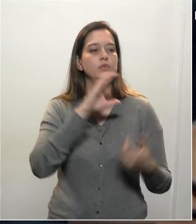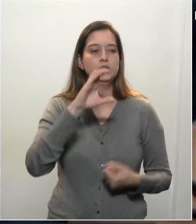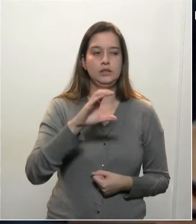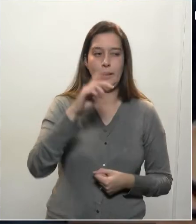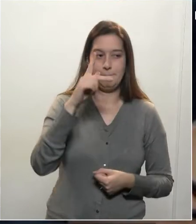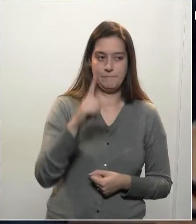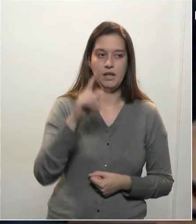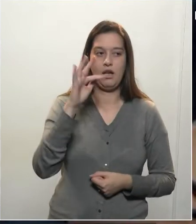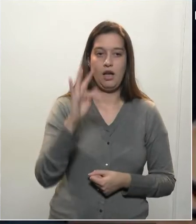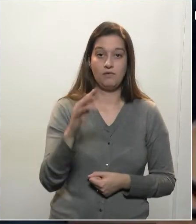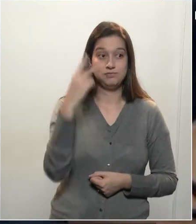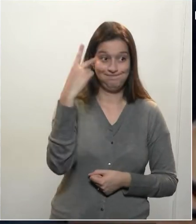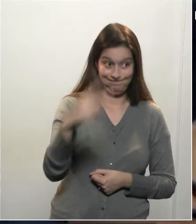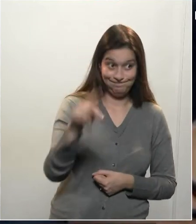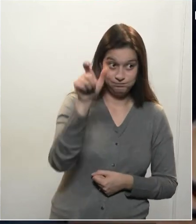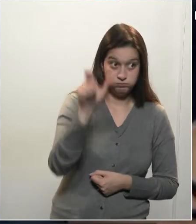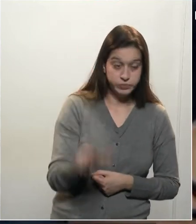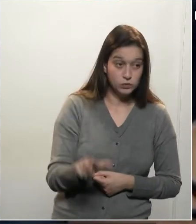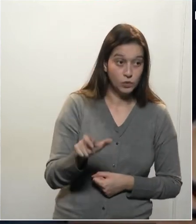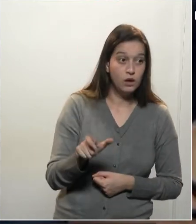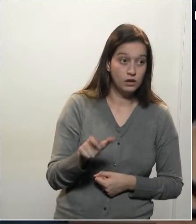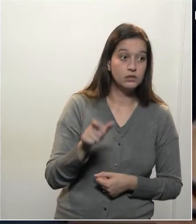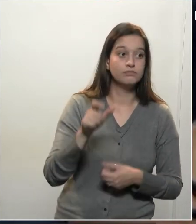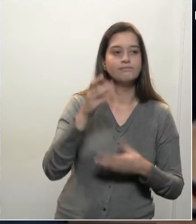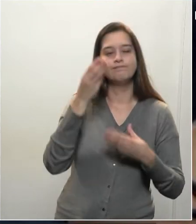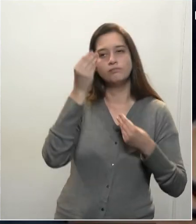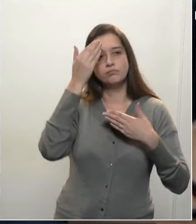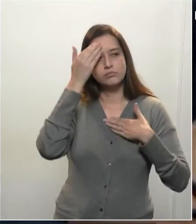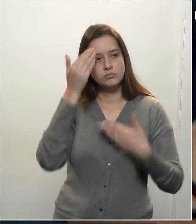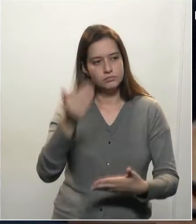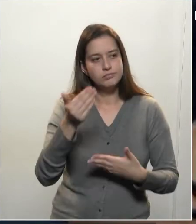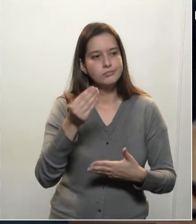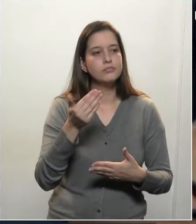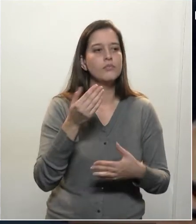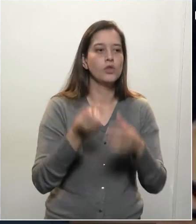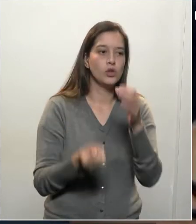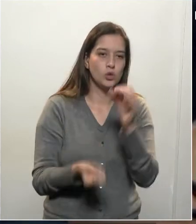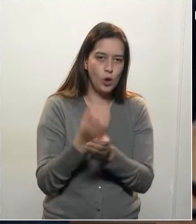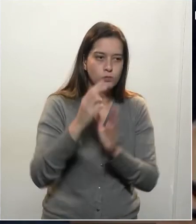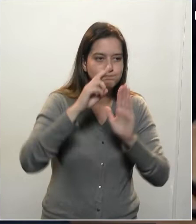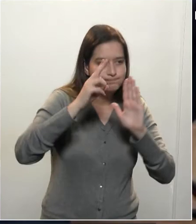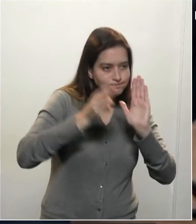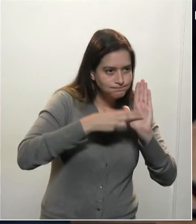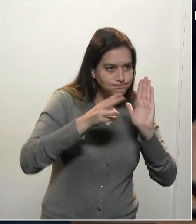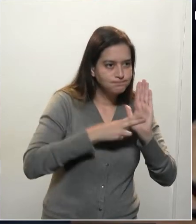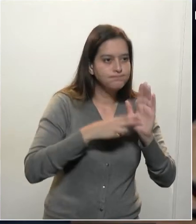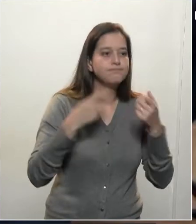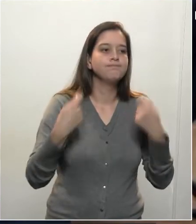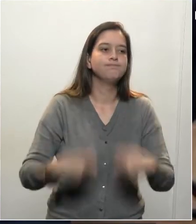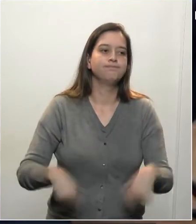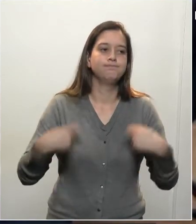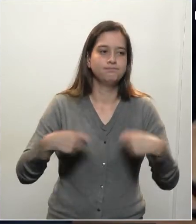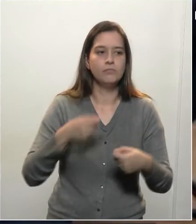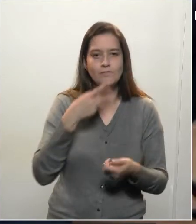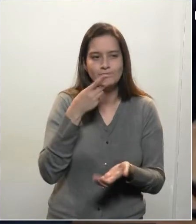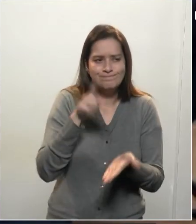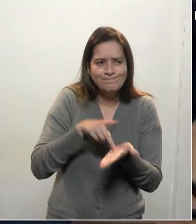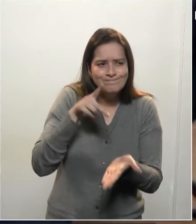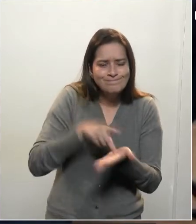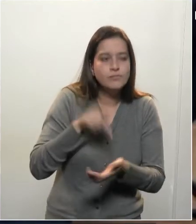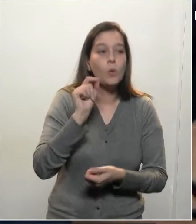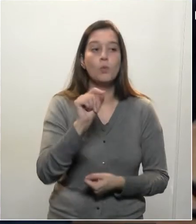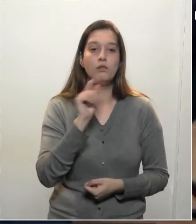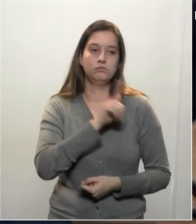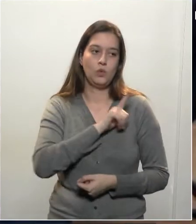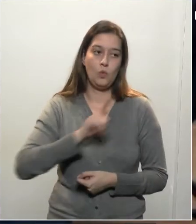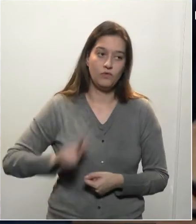a construir as emendas. Me perdoe aqui aos demais deputados, mas eu não posso deixar de falar a verdade. Aos deputados da base, conforme